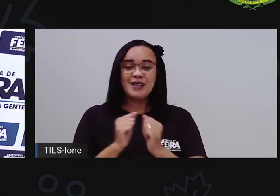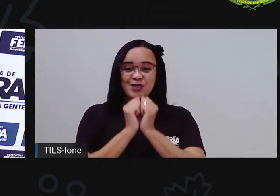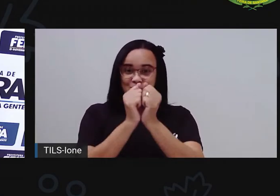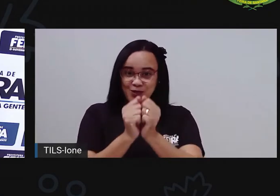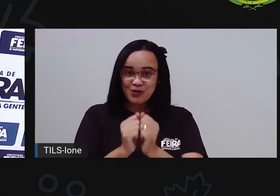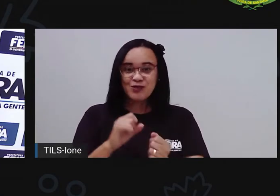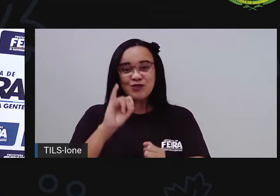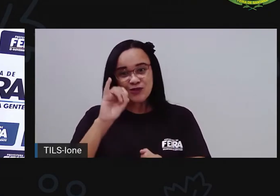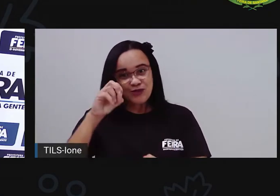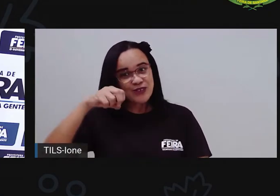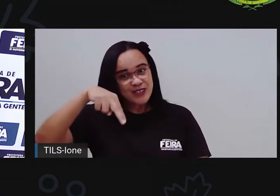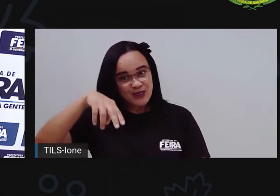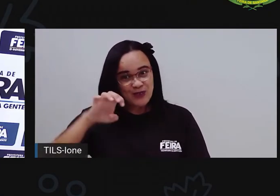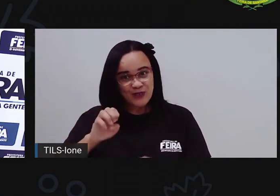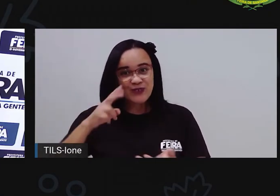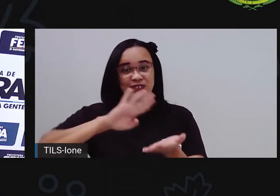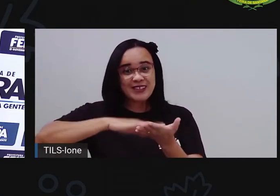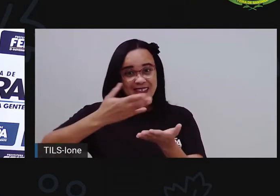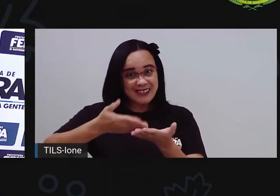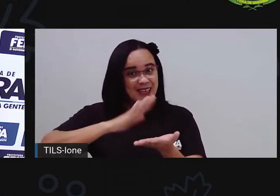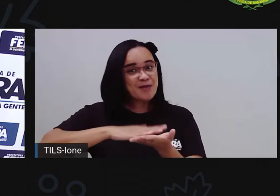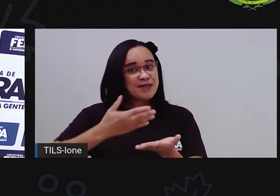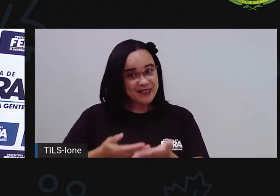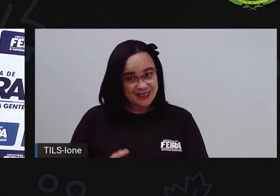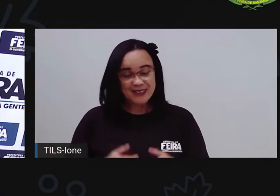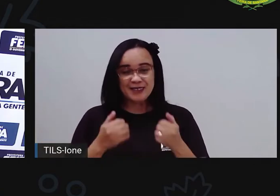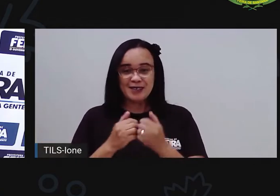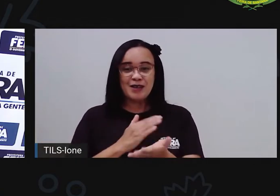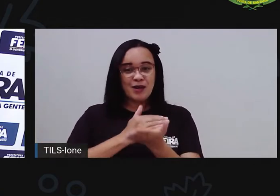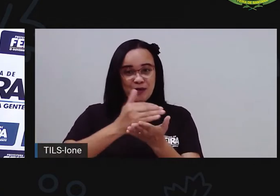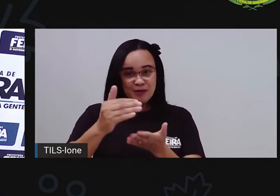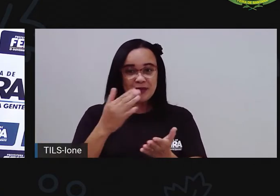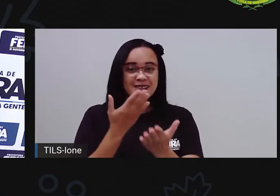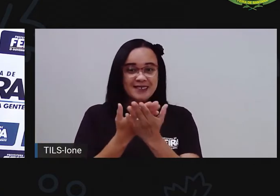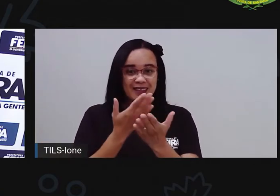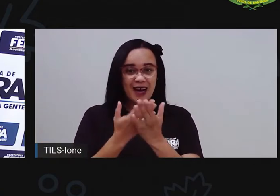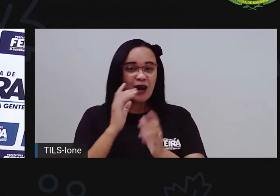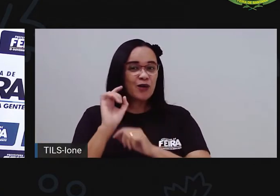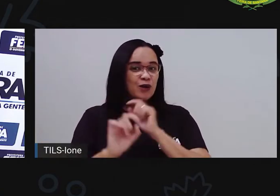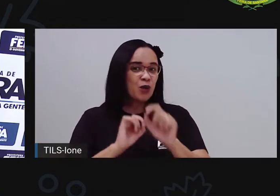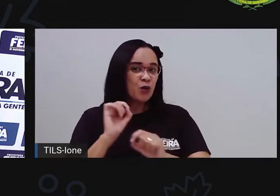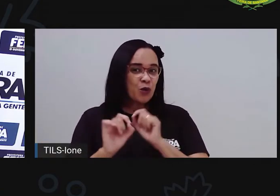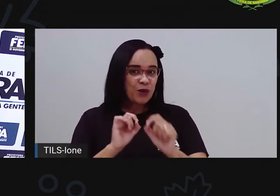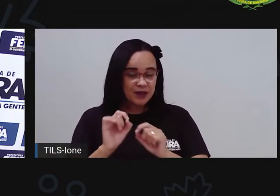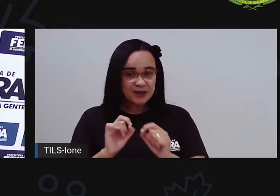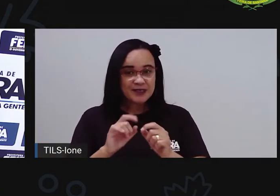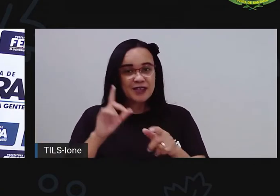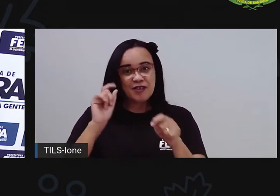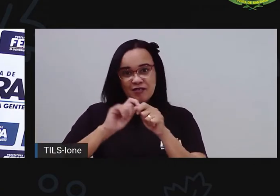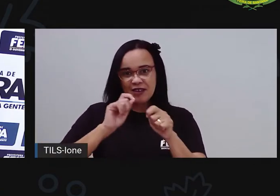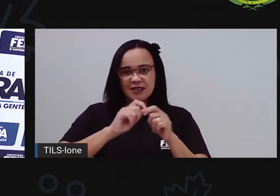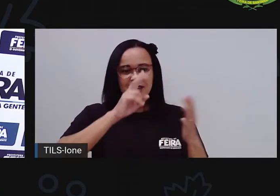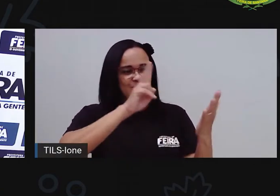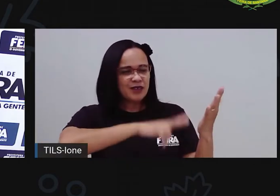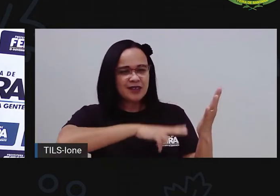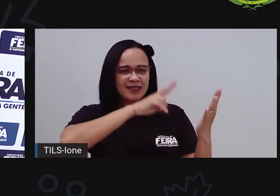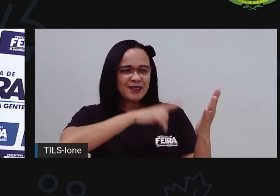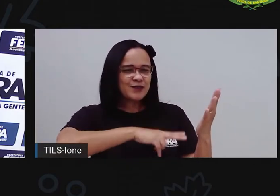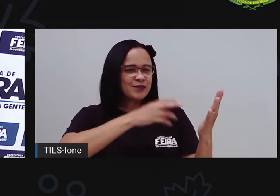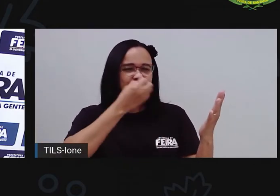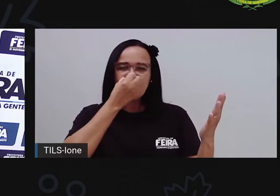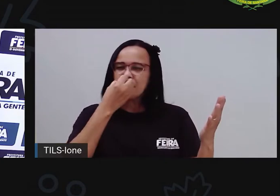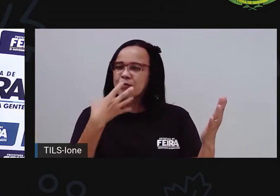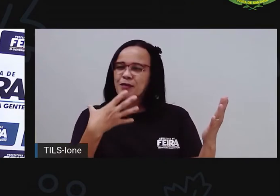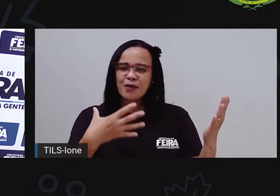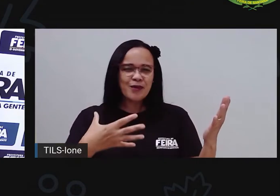uma aula, né? E pra começar a nossa aula, a gente vai fazer a leitura, uma leitura de leite